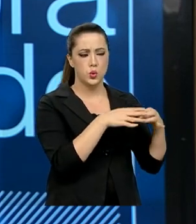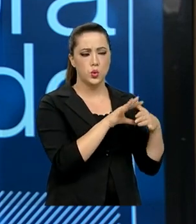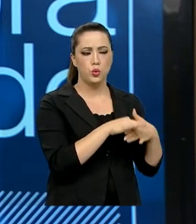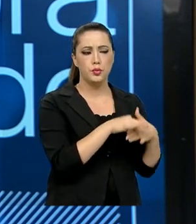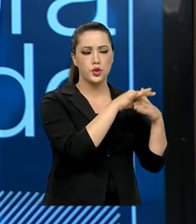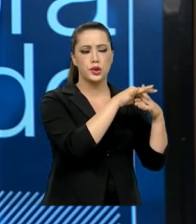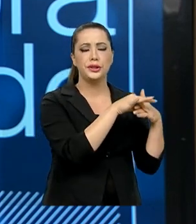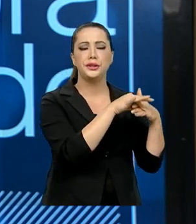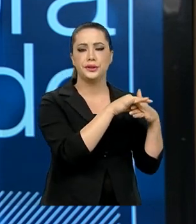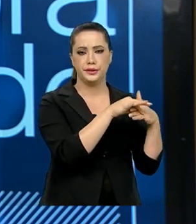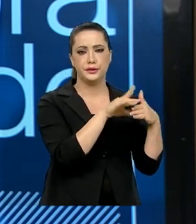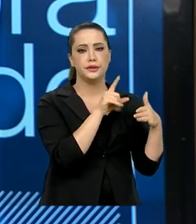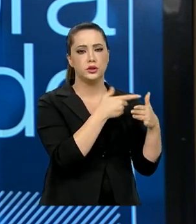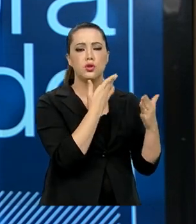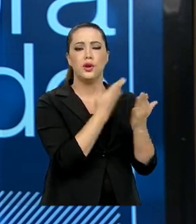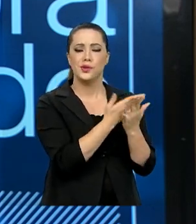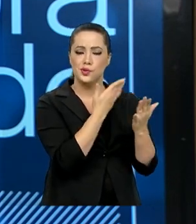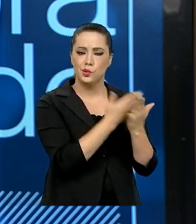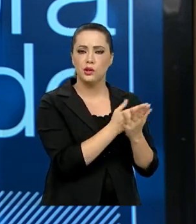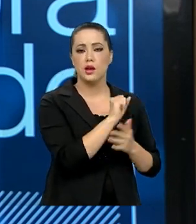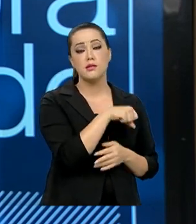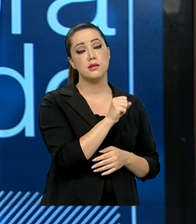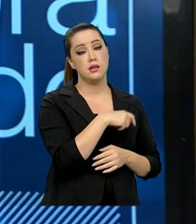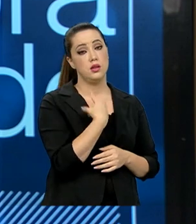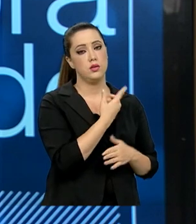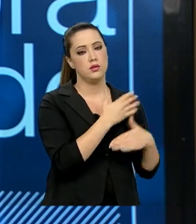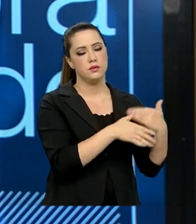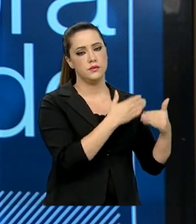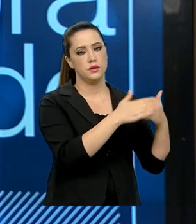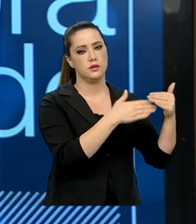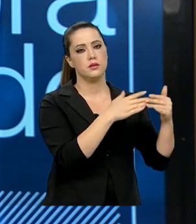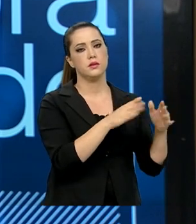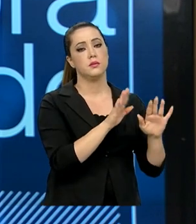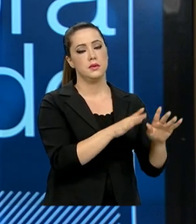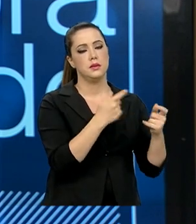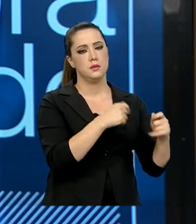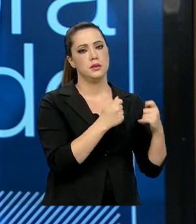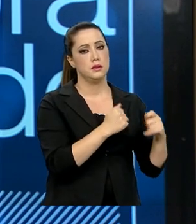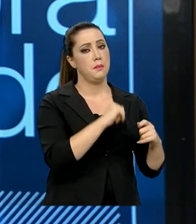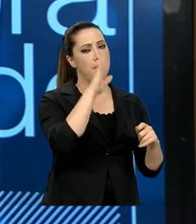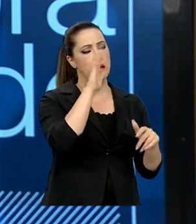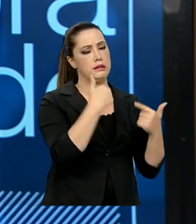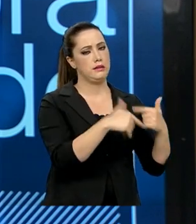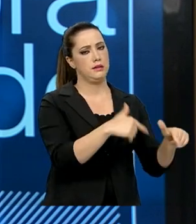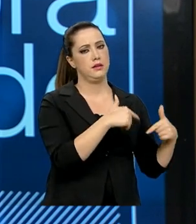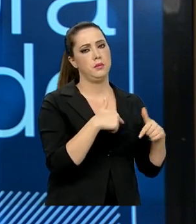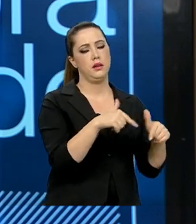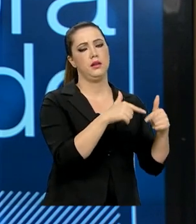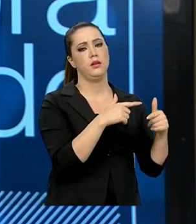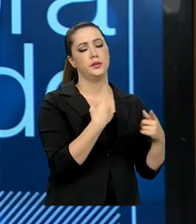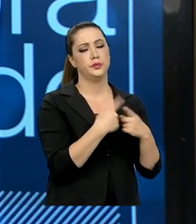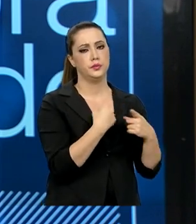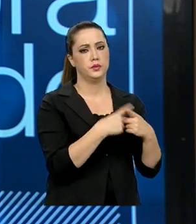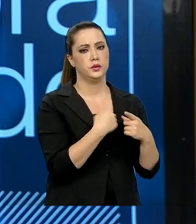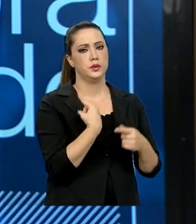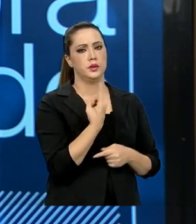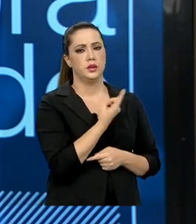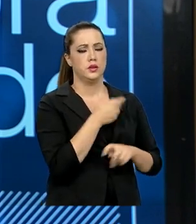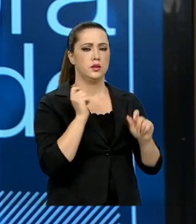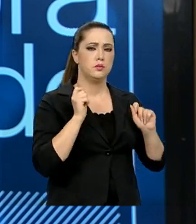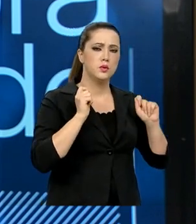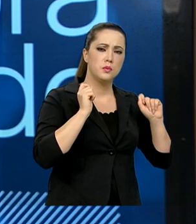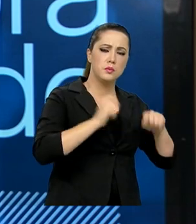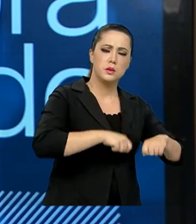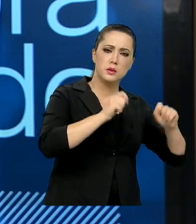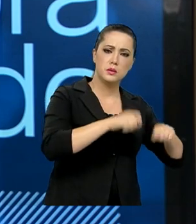muito sobre essa questão e temos avançado um pouco. Mas temos muito o que fazer. Porque nós temos um potencial